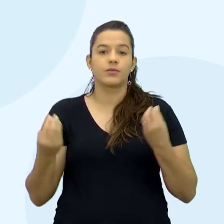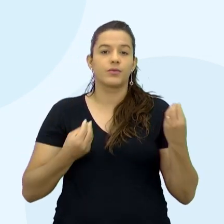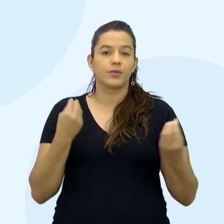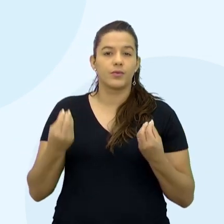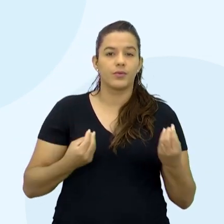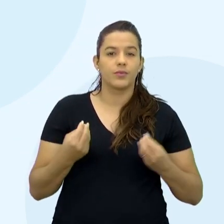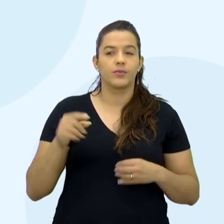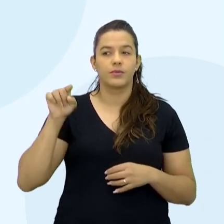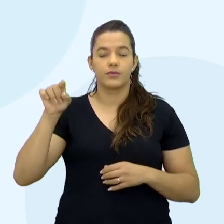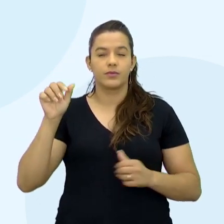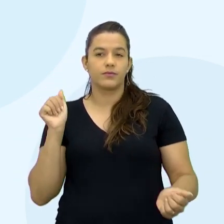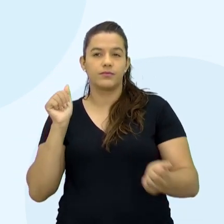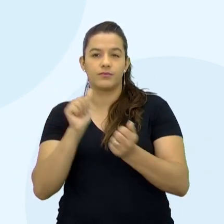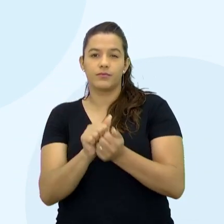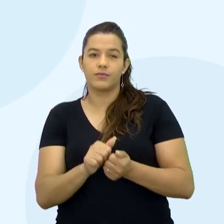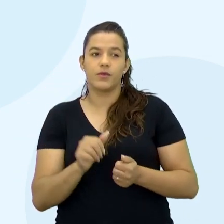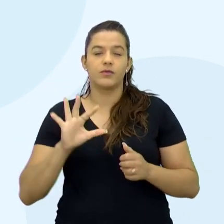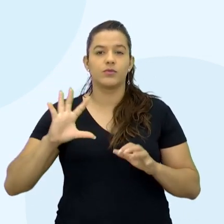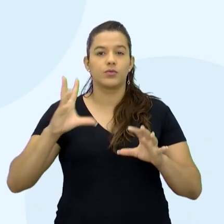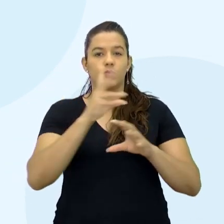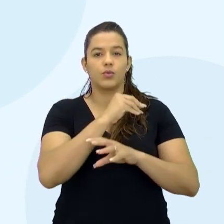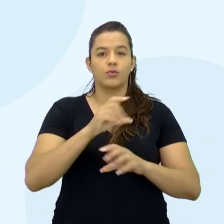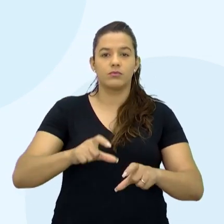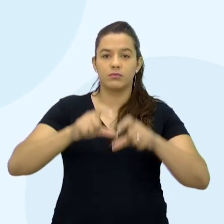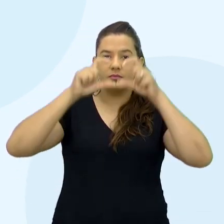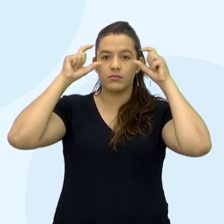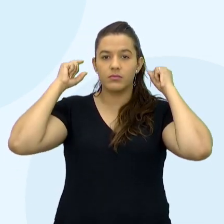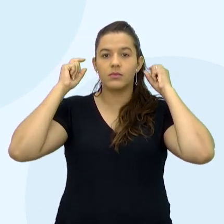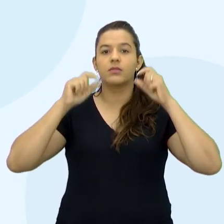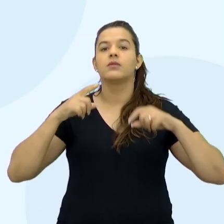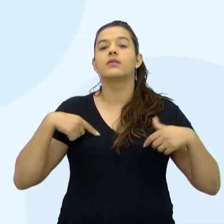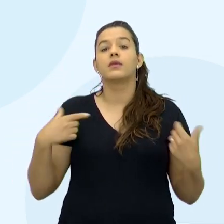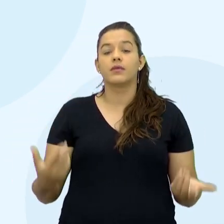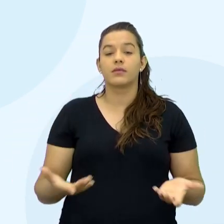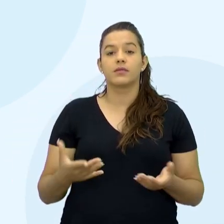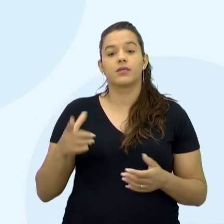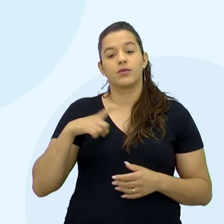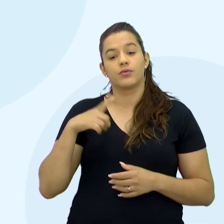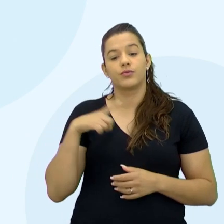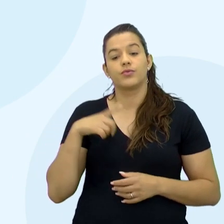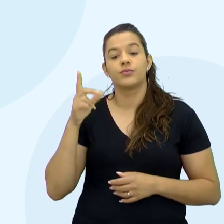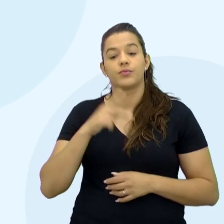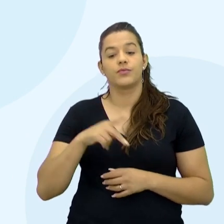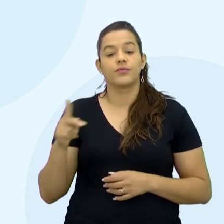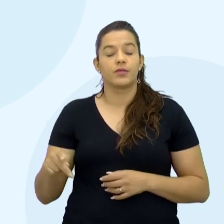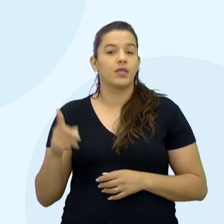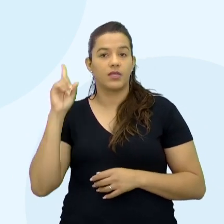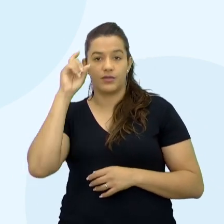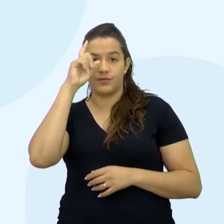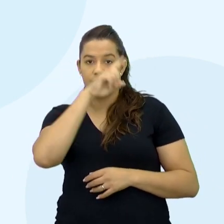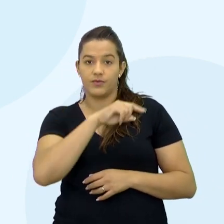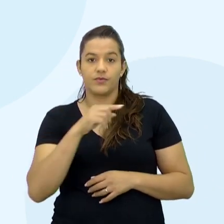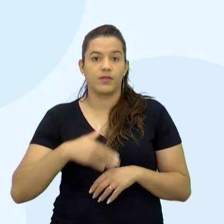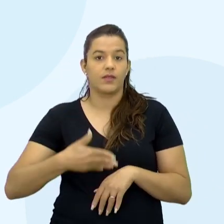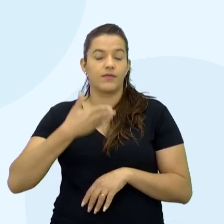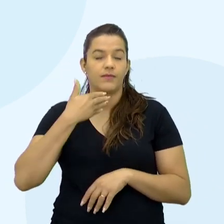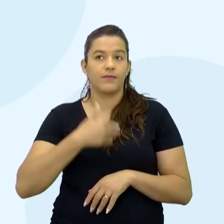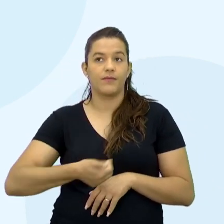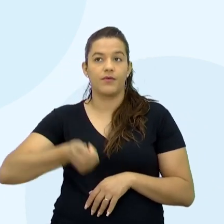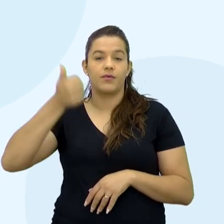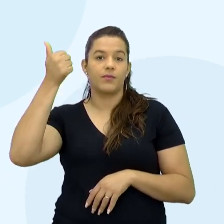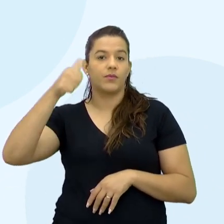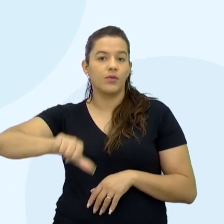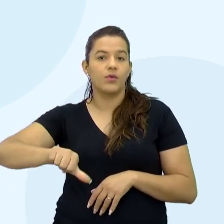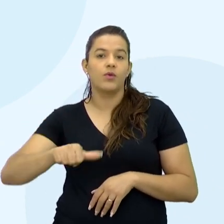realmente Estiveram com os olhos vendados Aqui no meu caso Eu não tinha estudantes Eu tinha os professores Será que essa dificuldade Foi maior? Ou